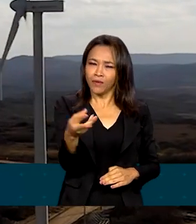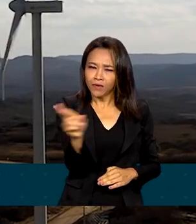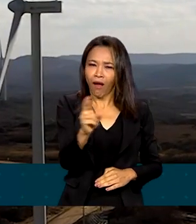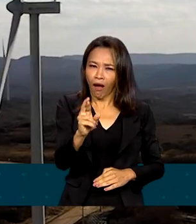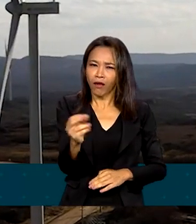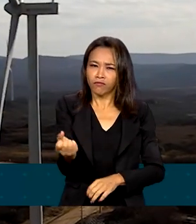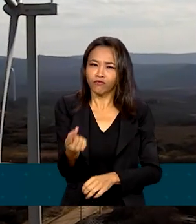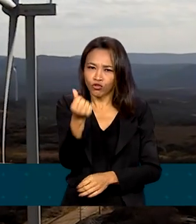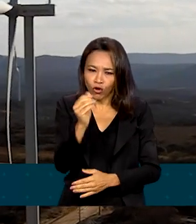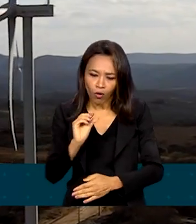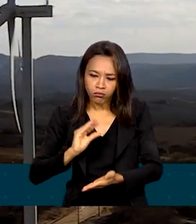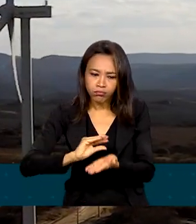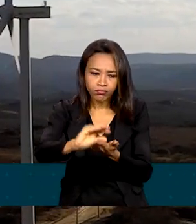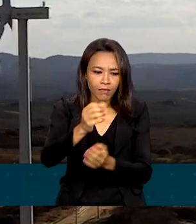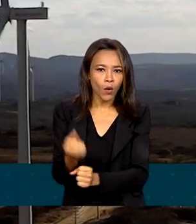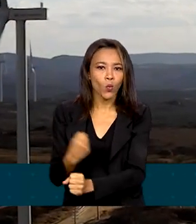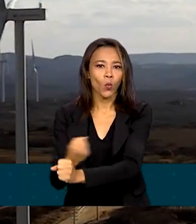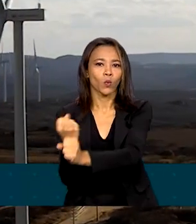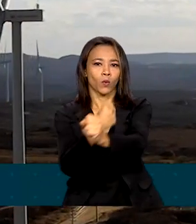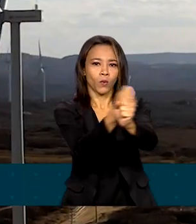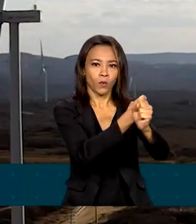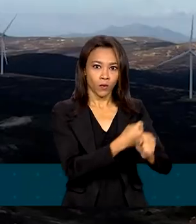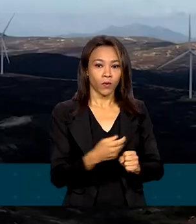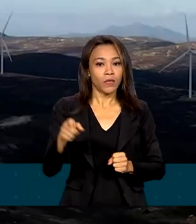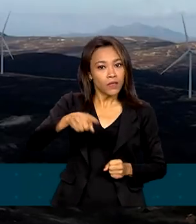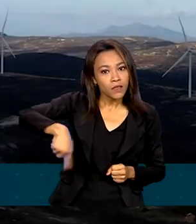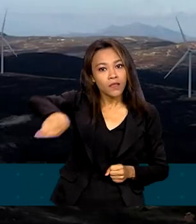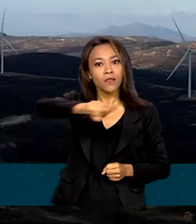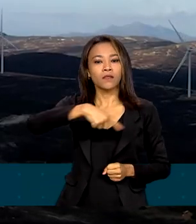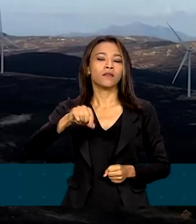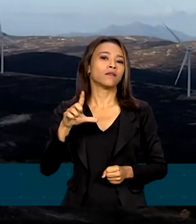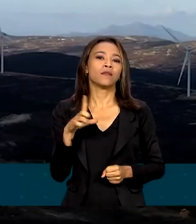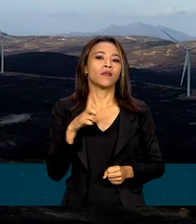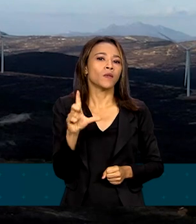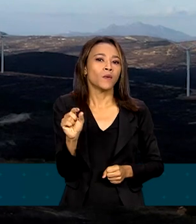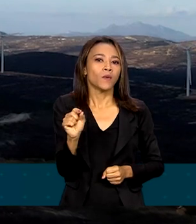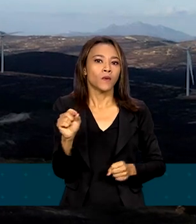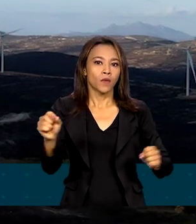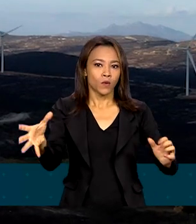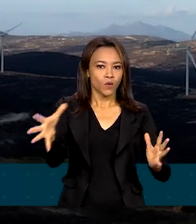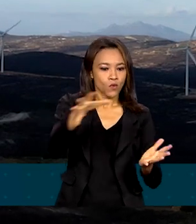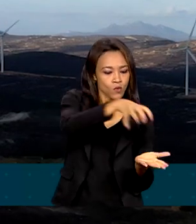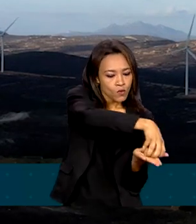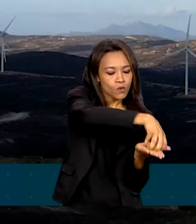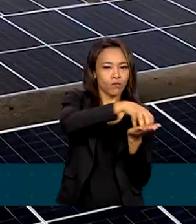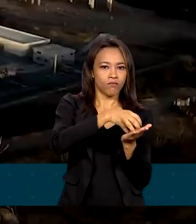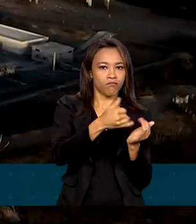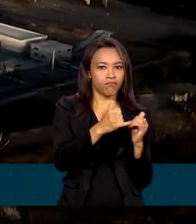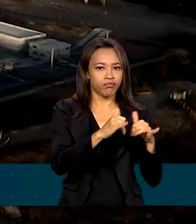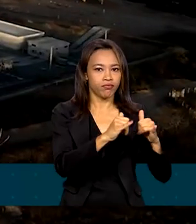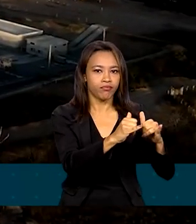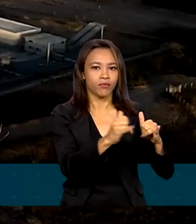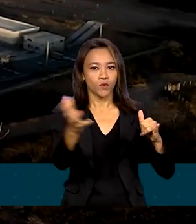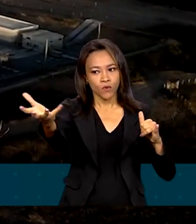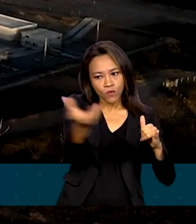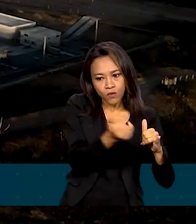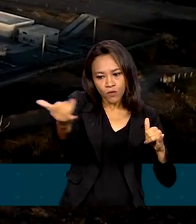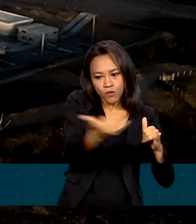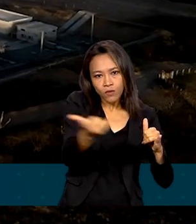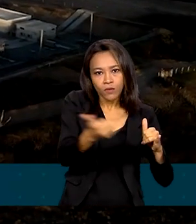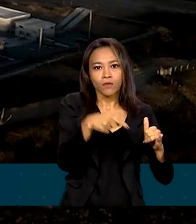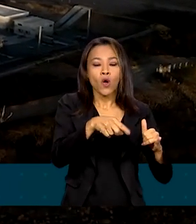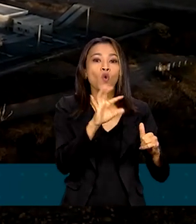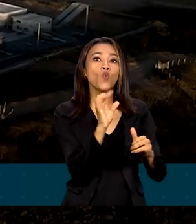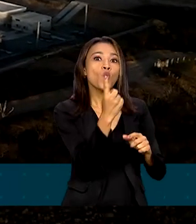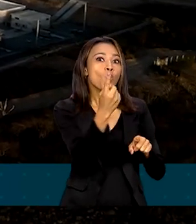ele é interligado, conectado ao Sistema Nacional Interligado, através da Subestação de Energia de Santa Luzia. Ele é capaz de abastecer